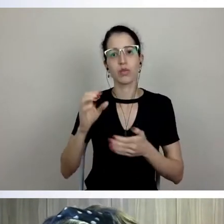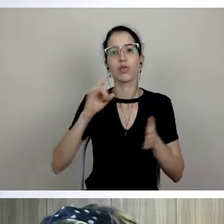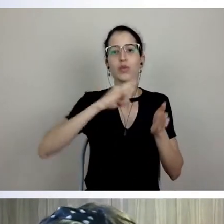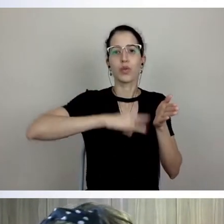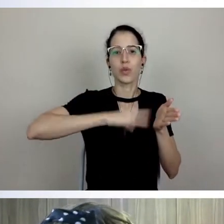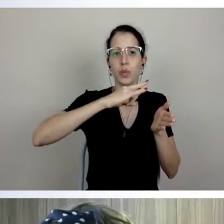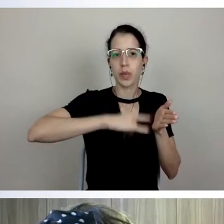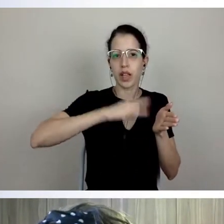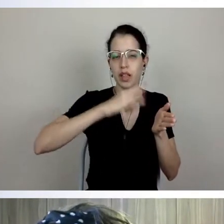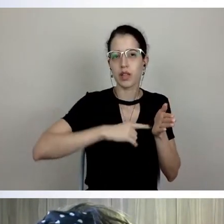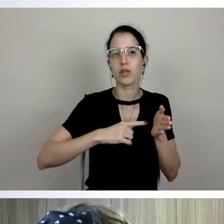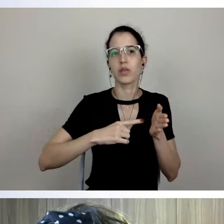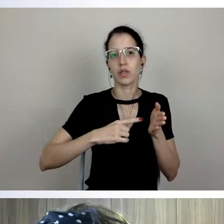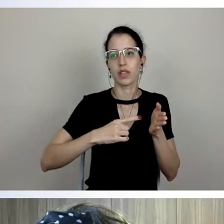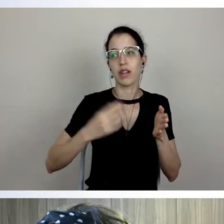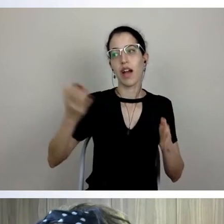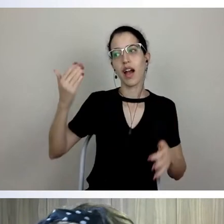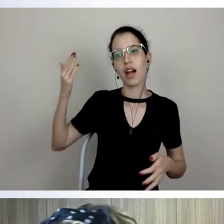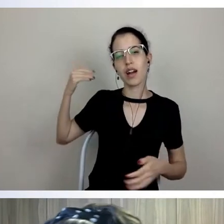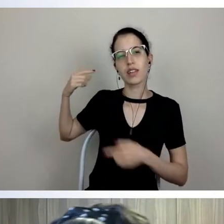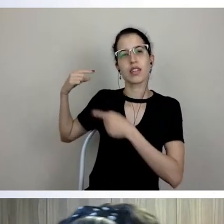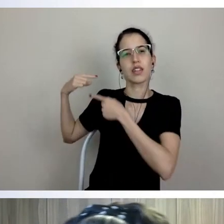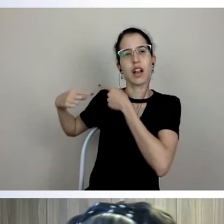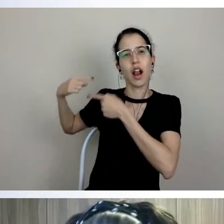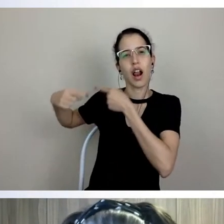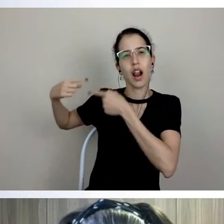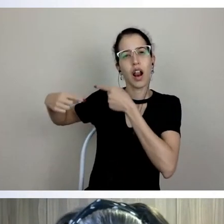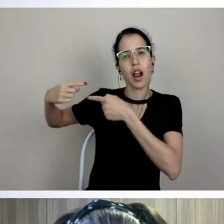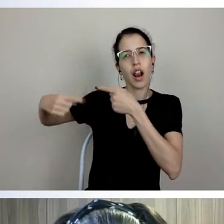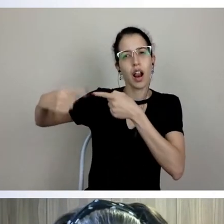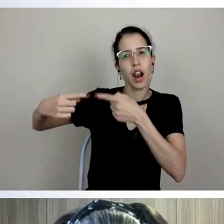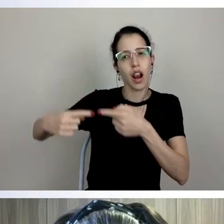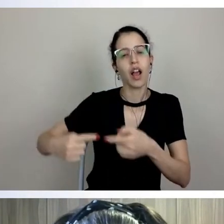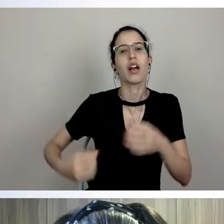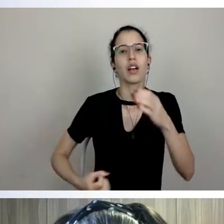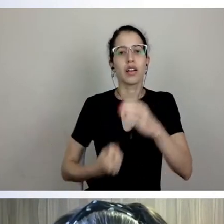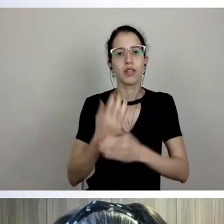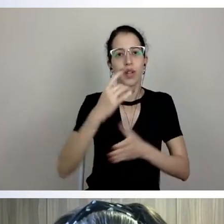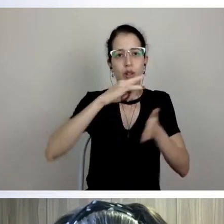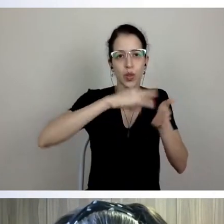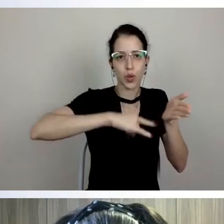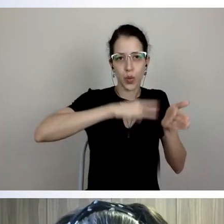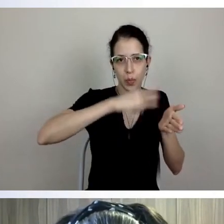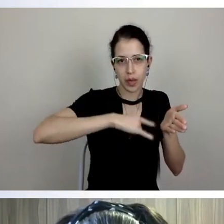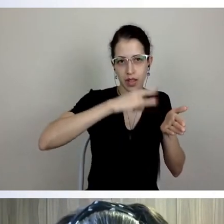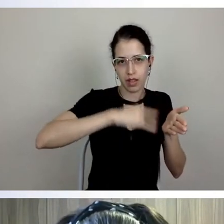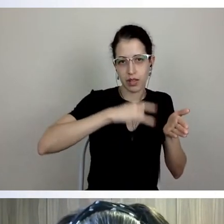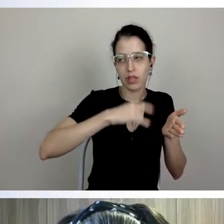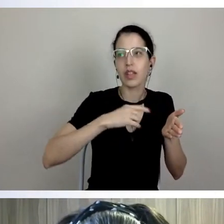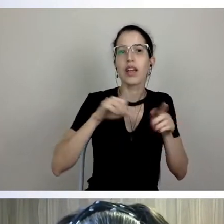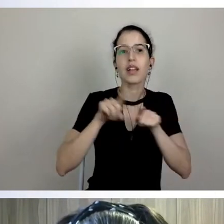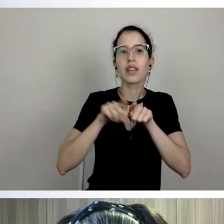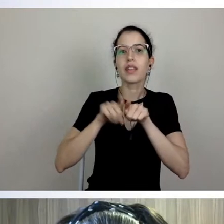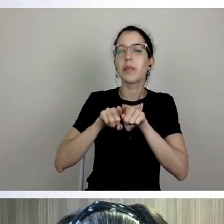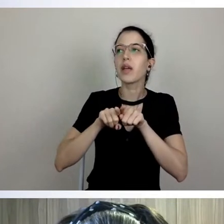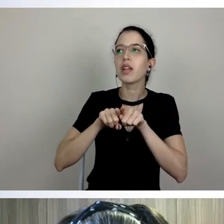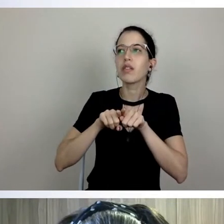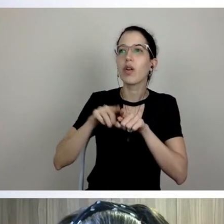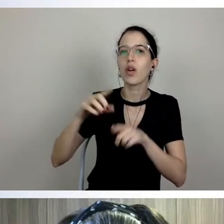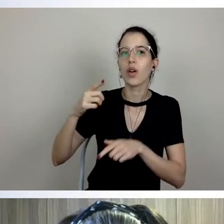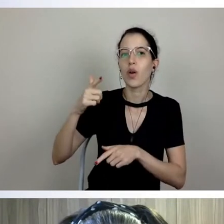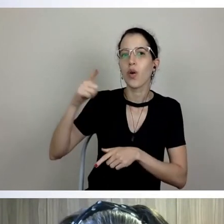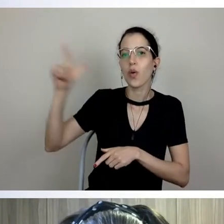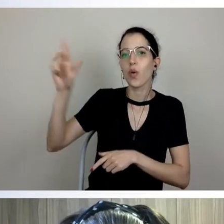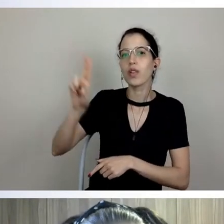discussões que foram feitas antes, que foram feitas, observado documentos de outras universidades, com a contribuição